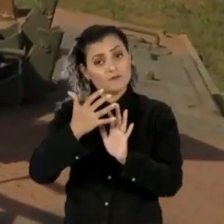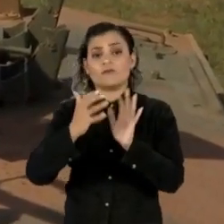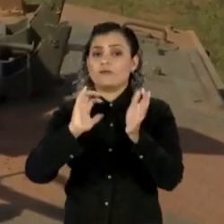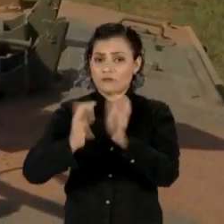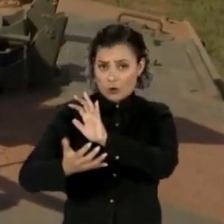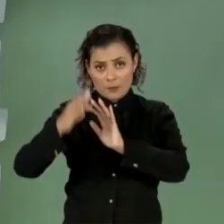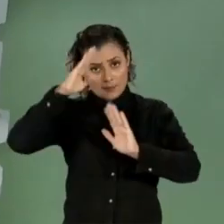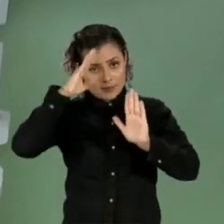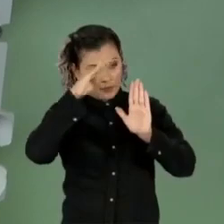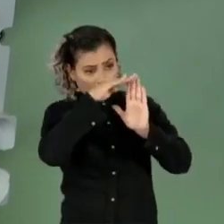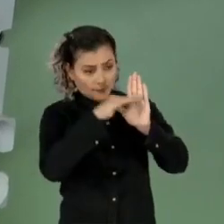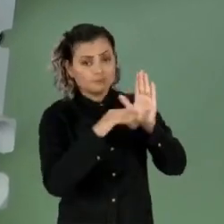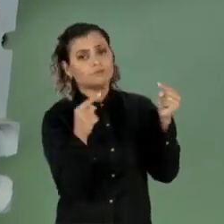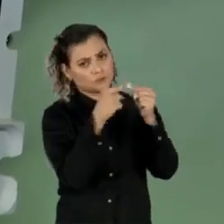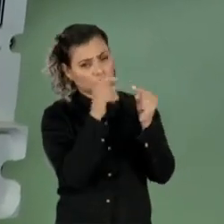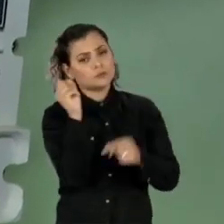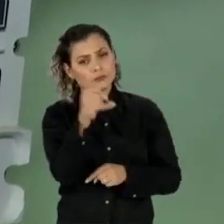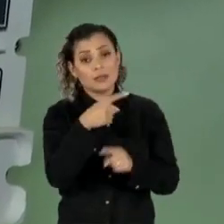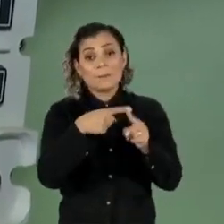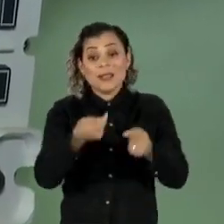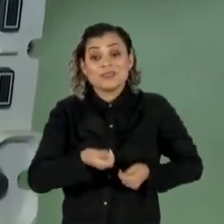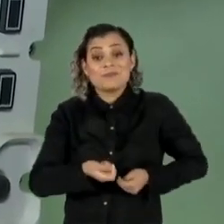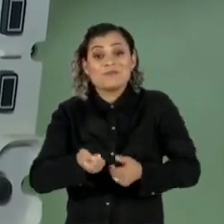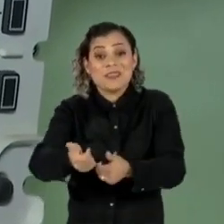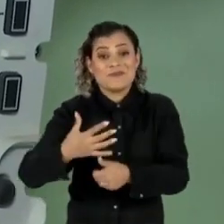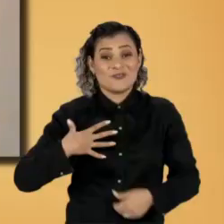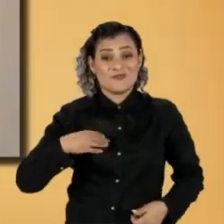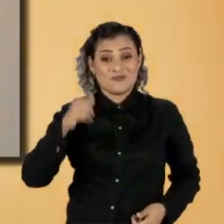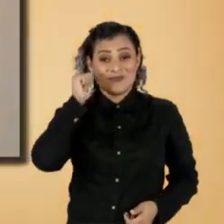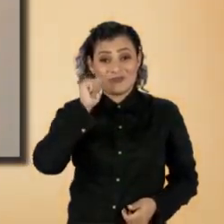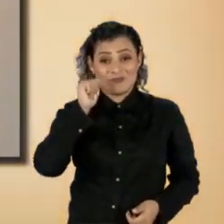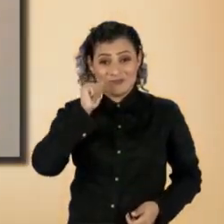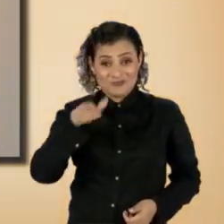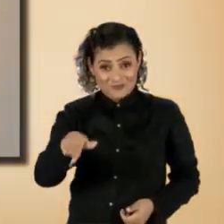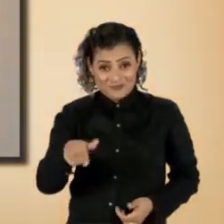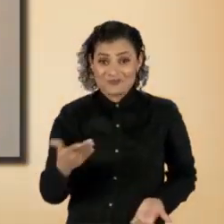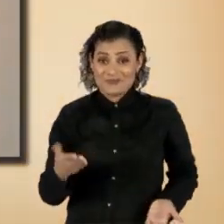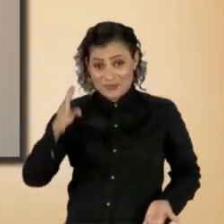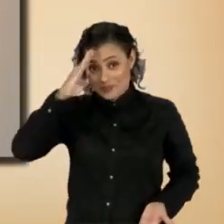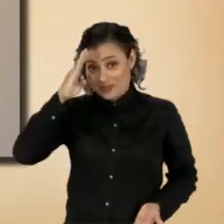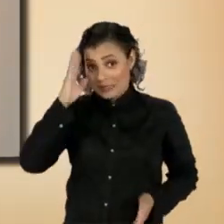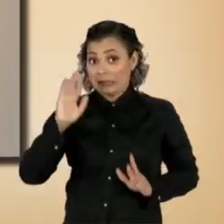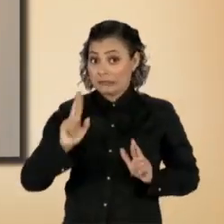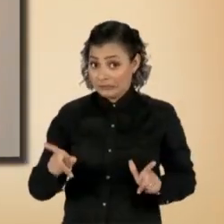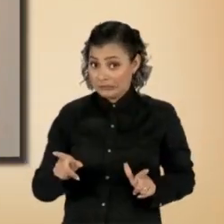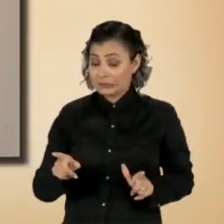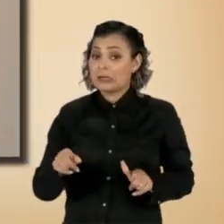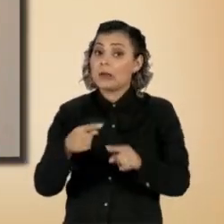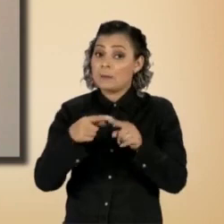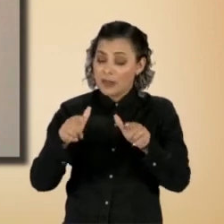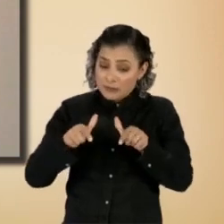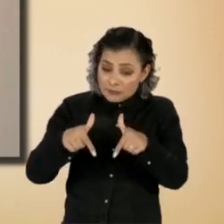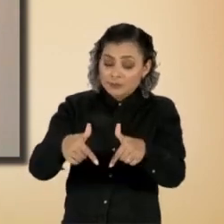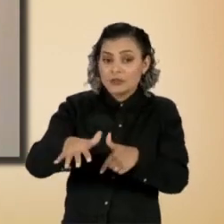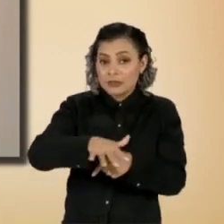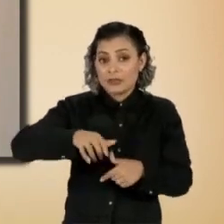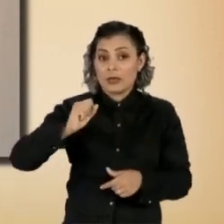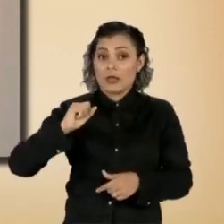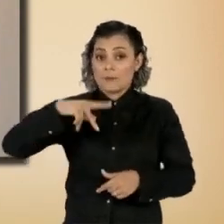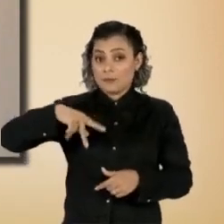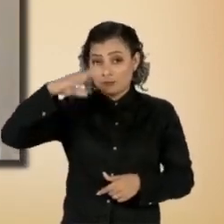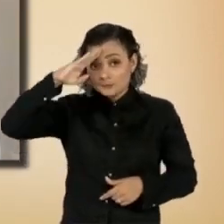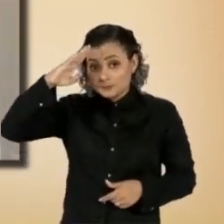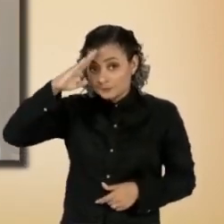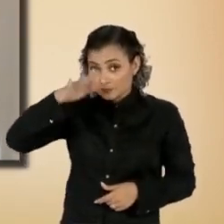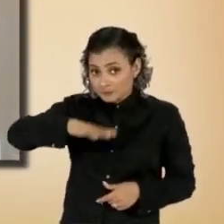mas faz uma ressalva quanto às pensões das filhas de militares. Não é pouca coisa o que está sendo feito na questão previdenciária dos